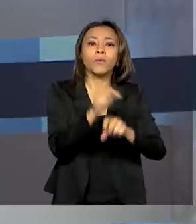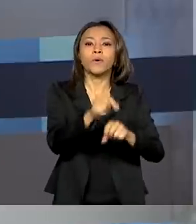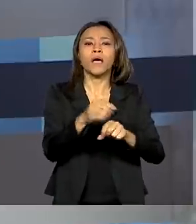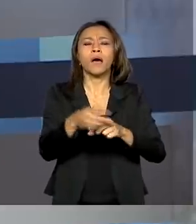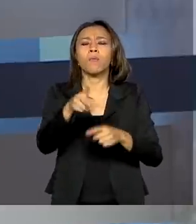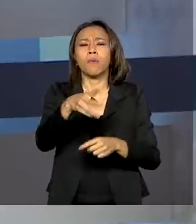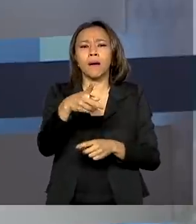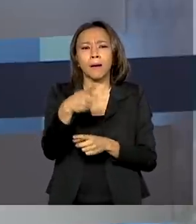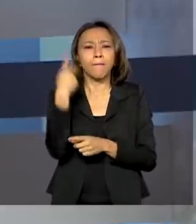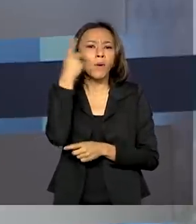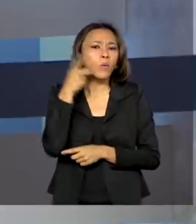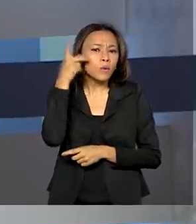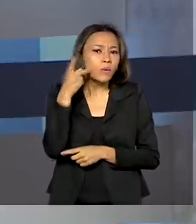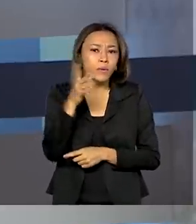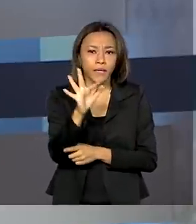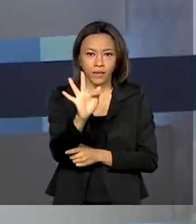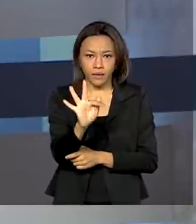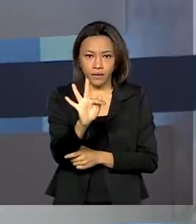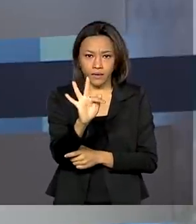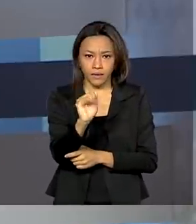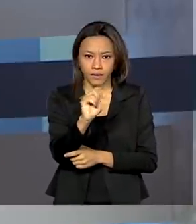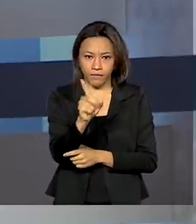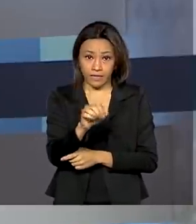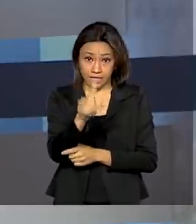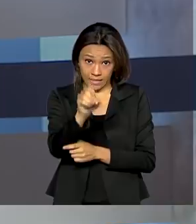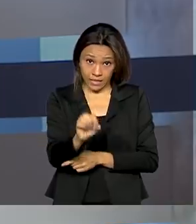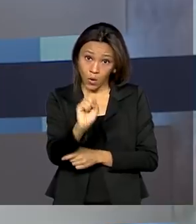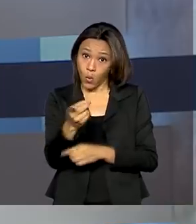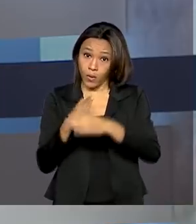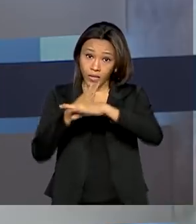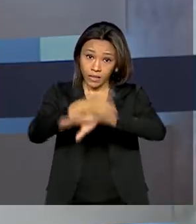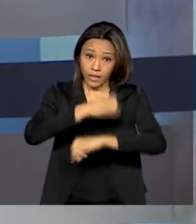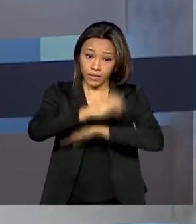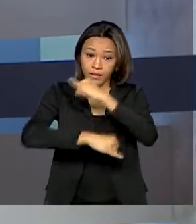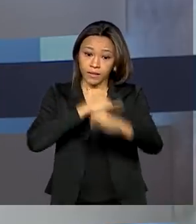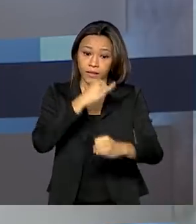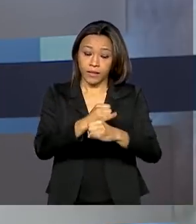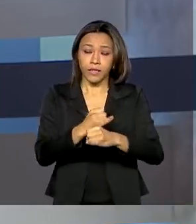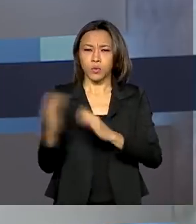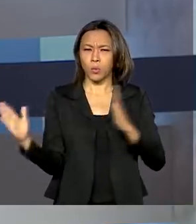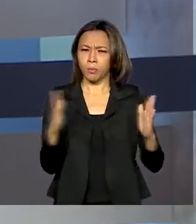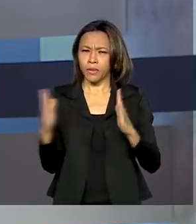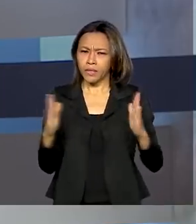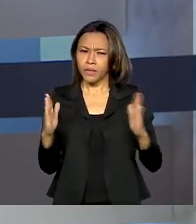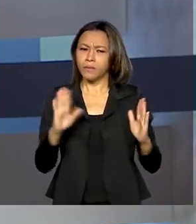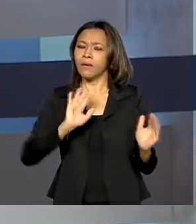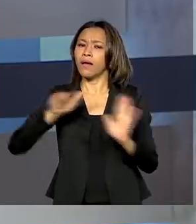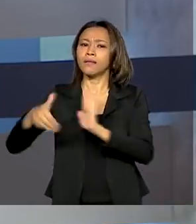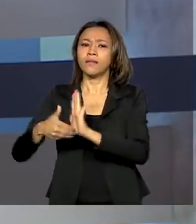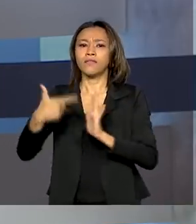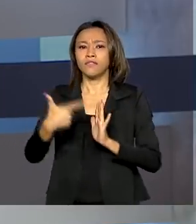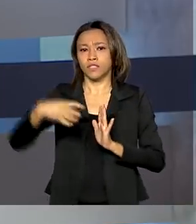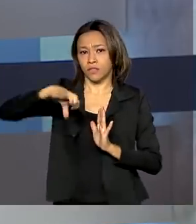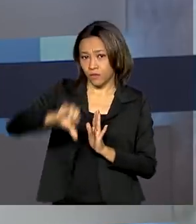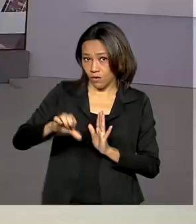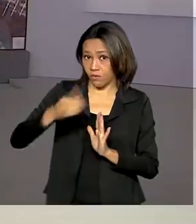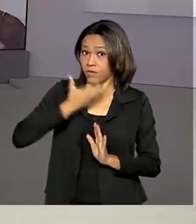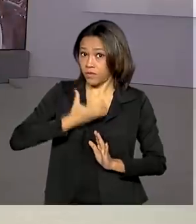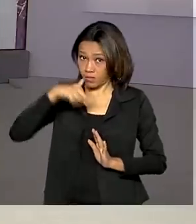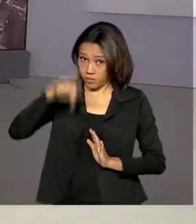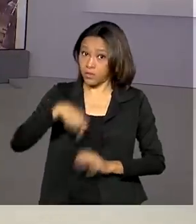Fazenda Nacional ou acessar o formulário via internet. O prazo para adesão vai até 29 de dezembro deste ano.